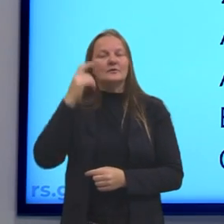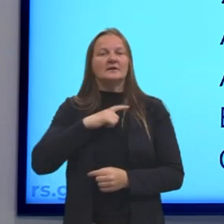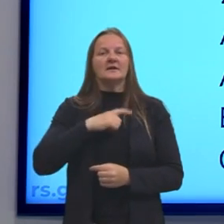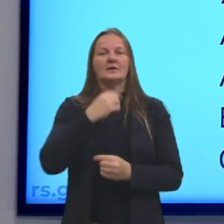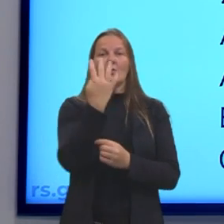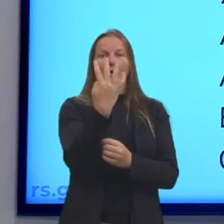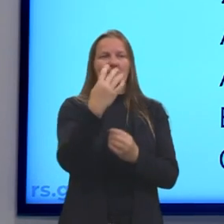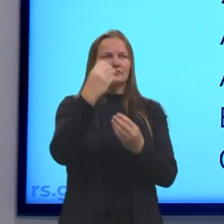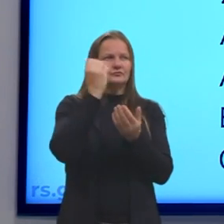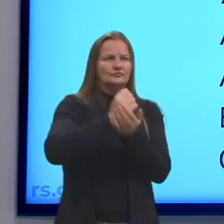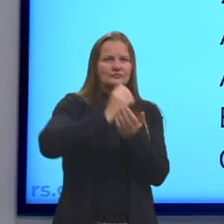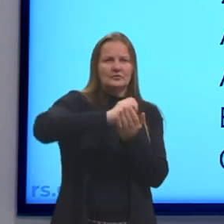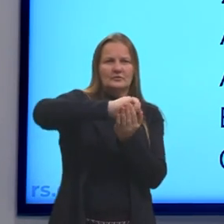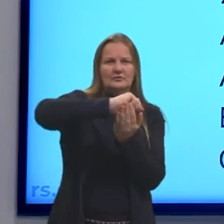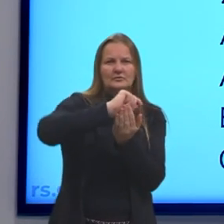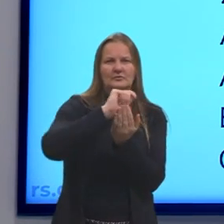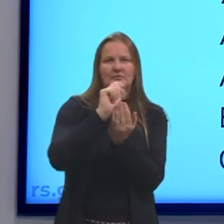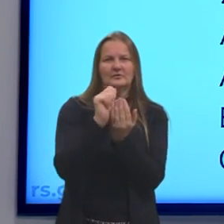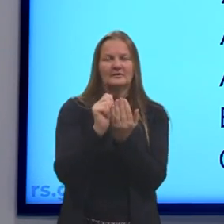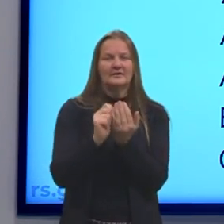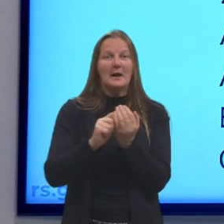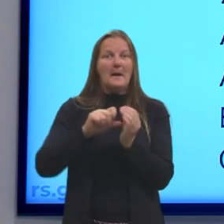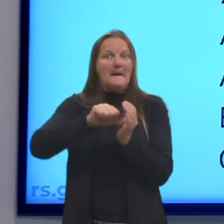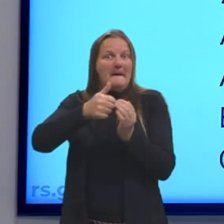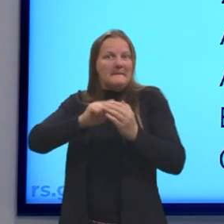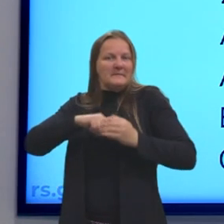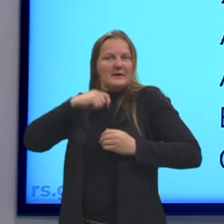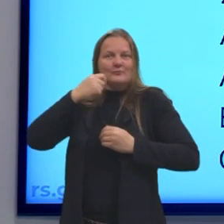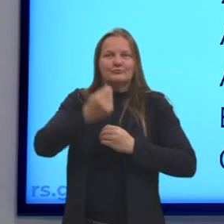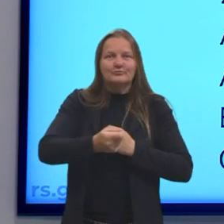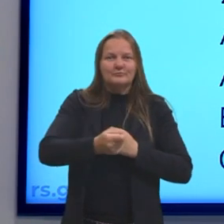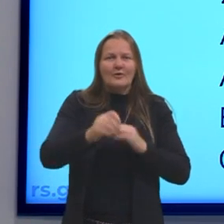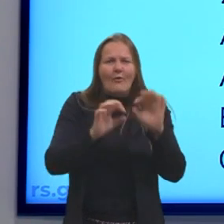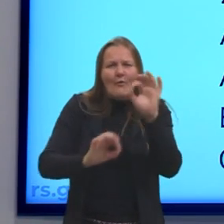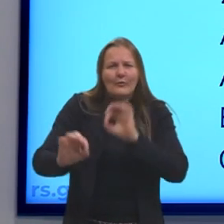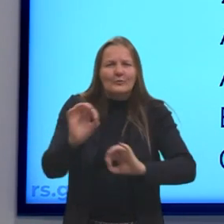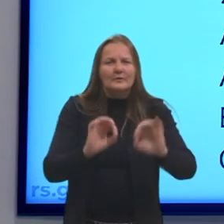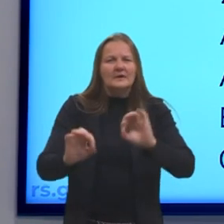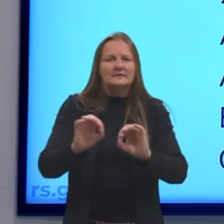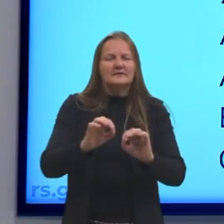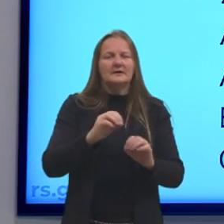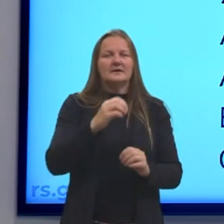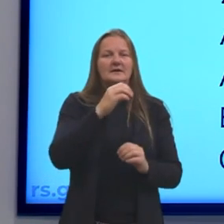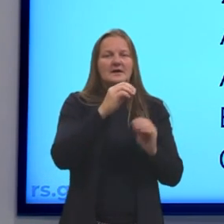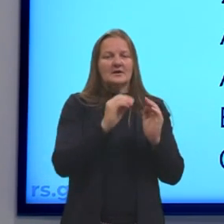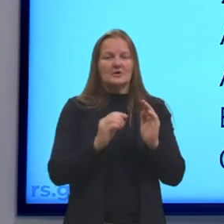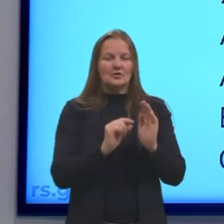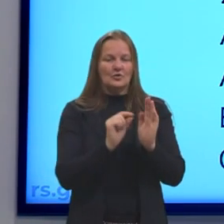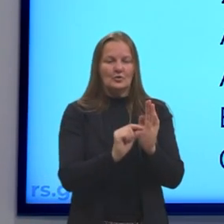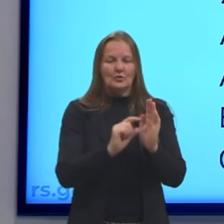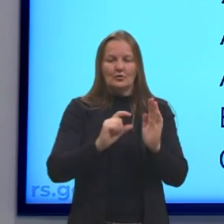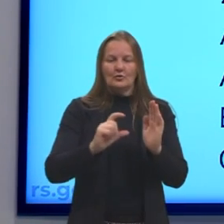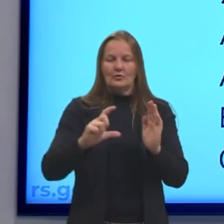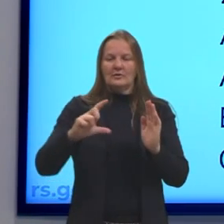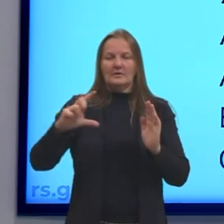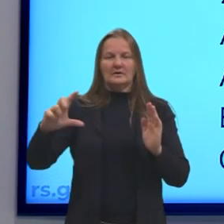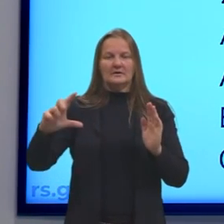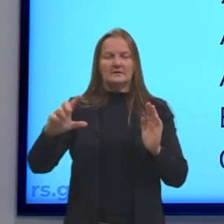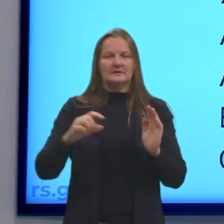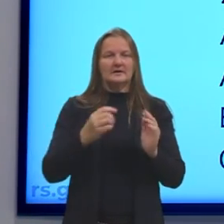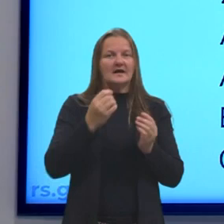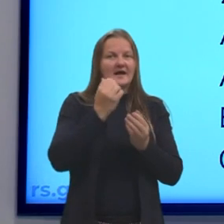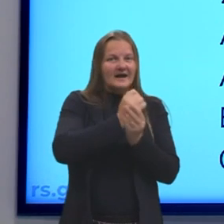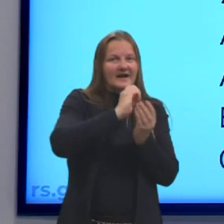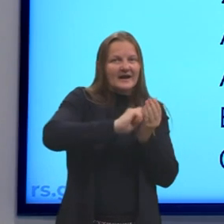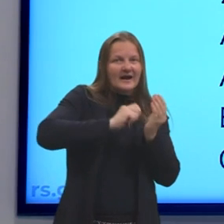cartas e vence aquele que primeiro consegue ordenar crescentemente suas cartas